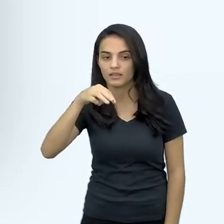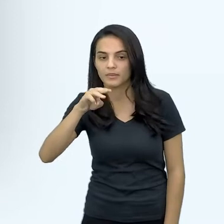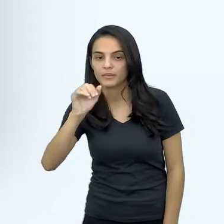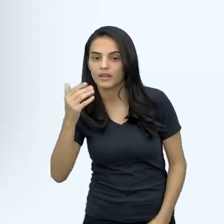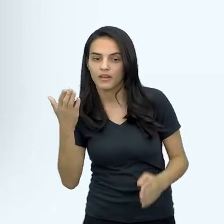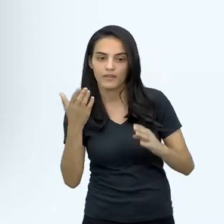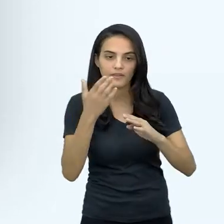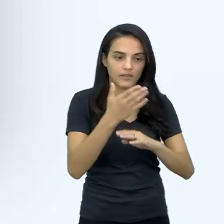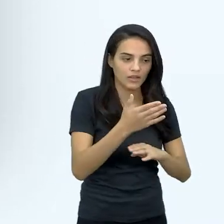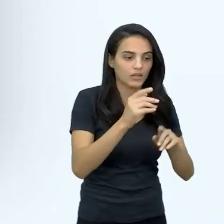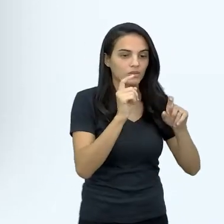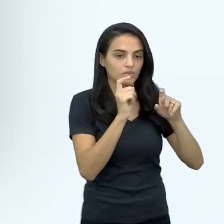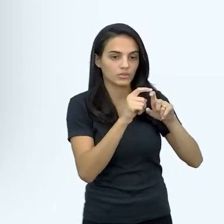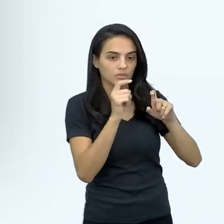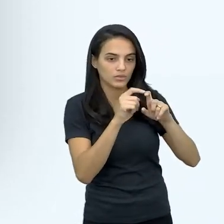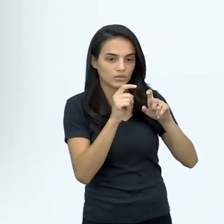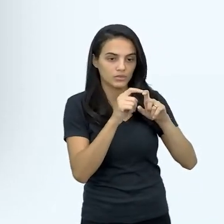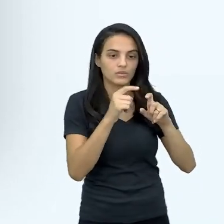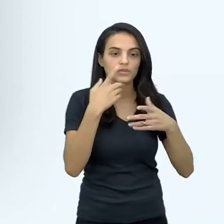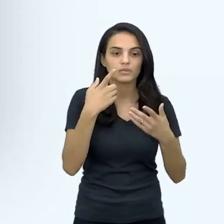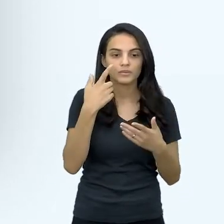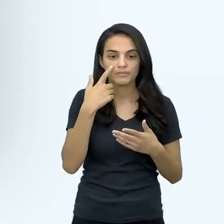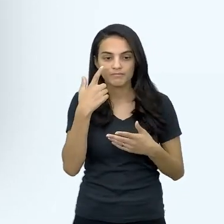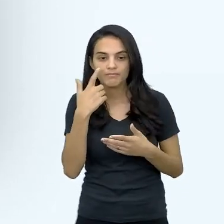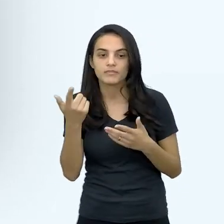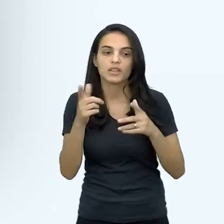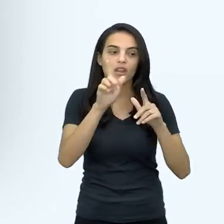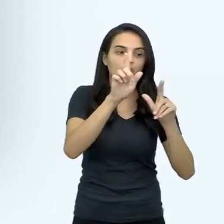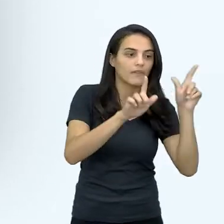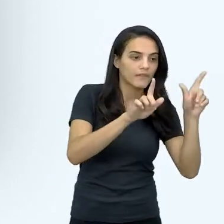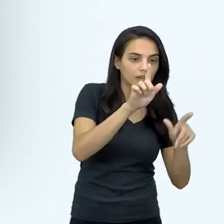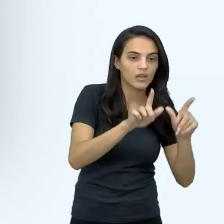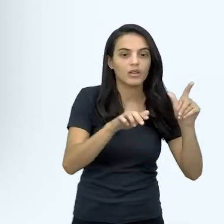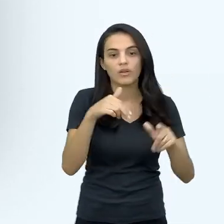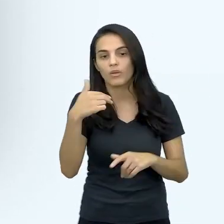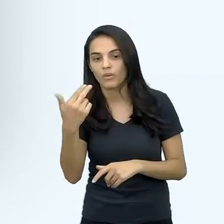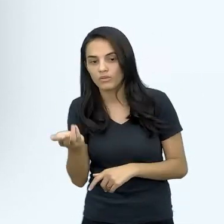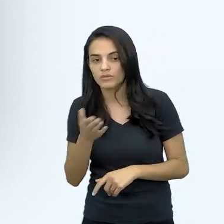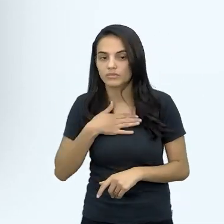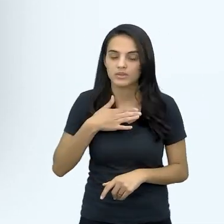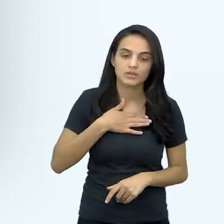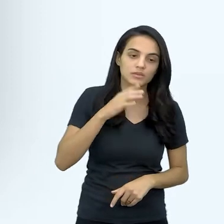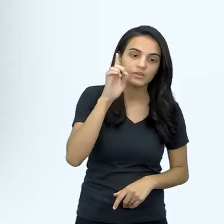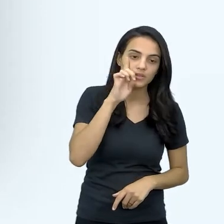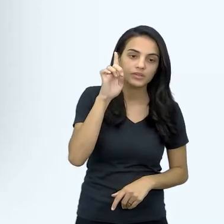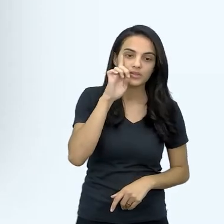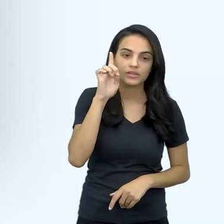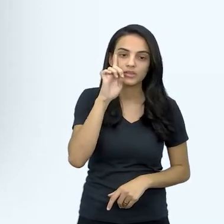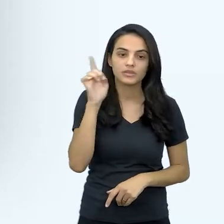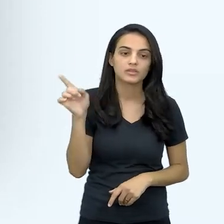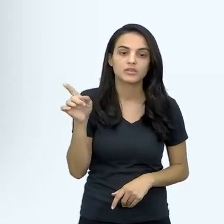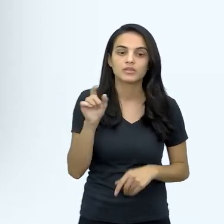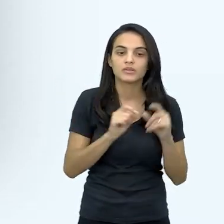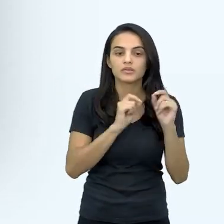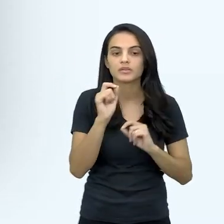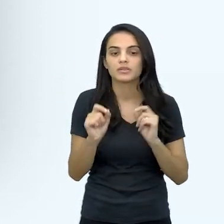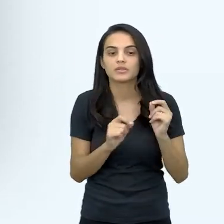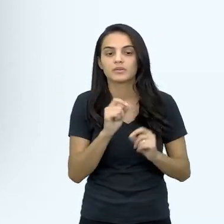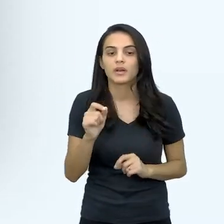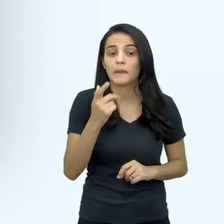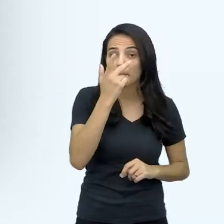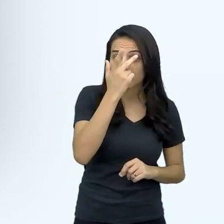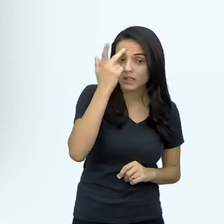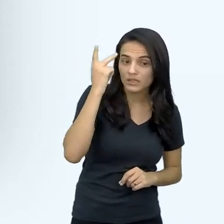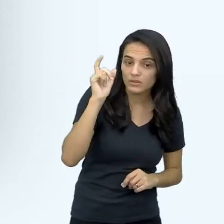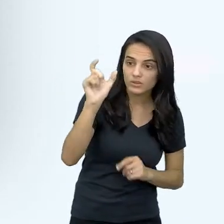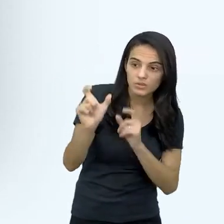eu estou, por exemplo, em casa, assistindo TV, ou estou na minha rotina, andando tranquilamente, e vejo alguém, ou